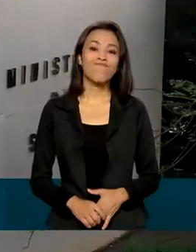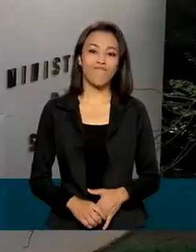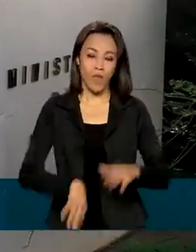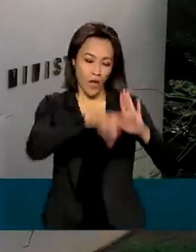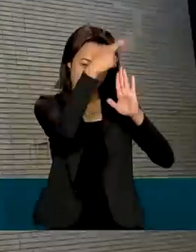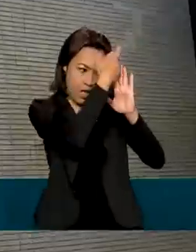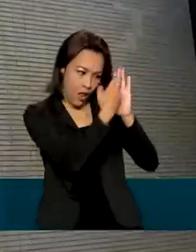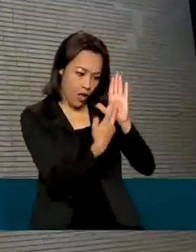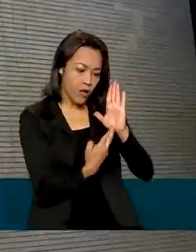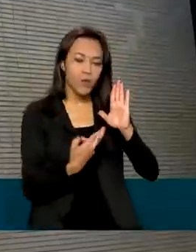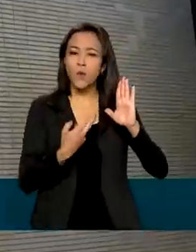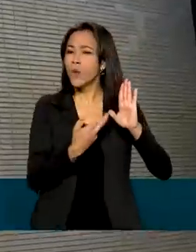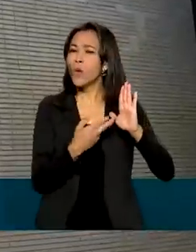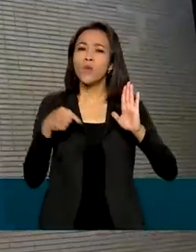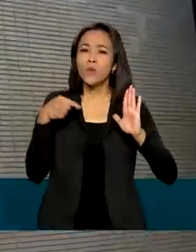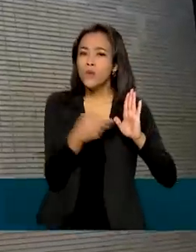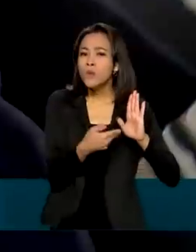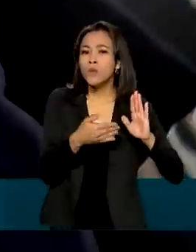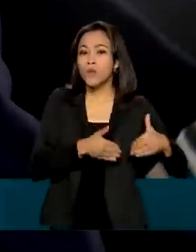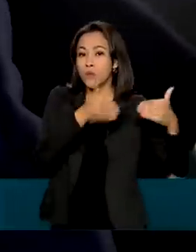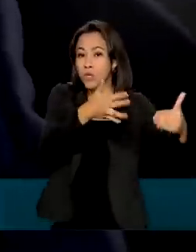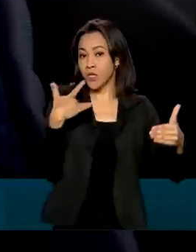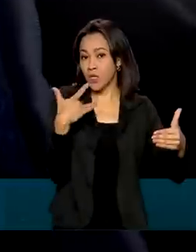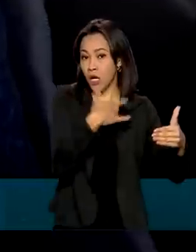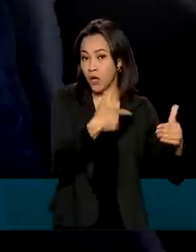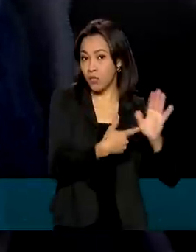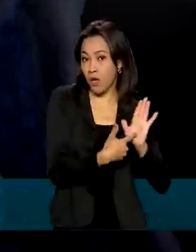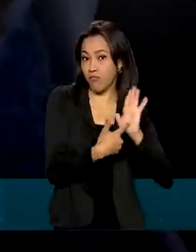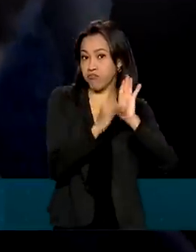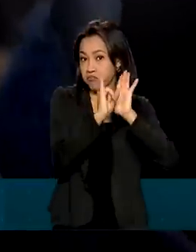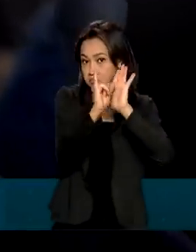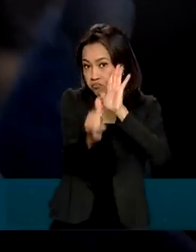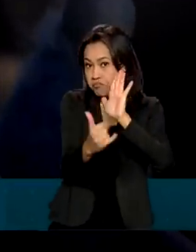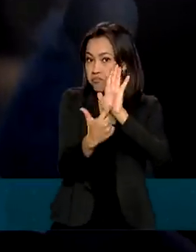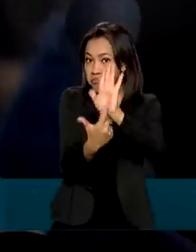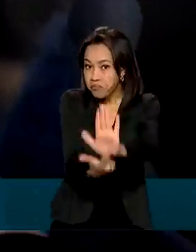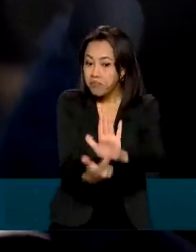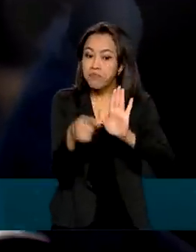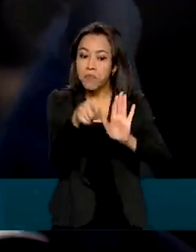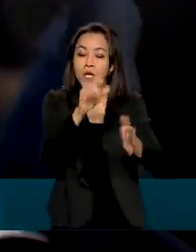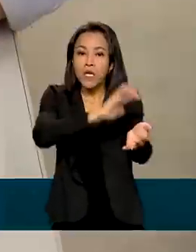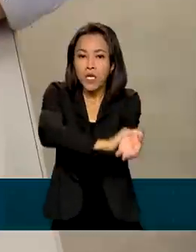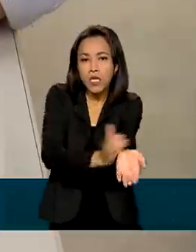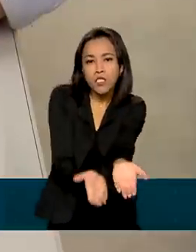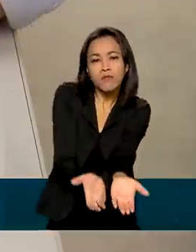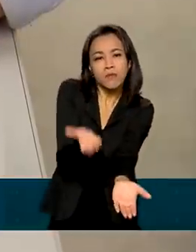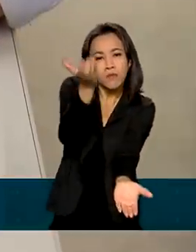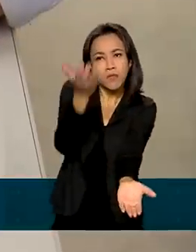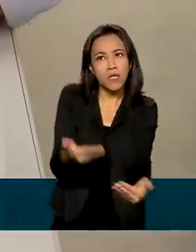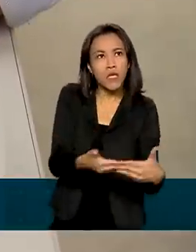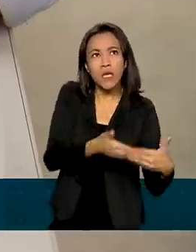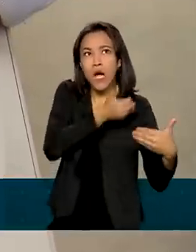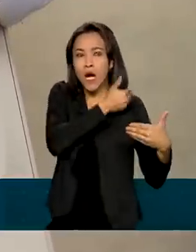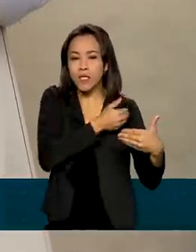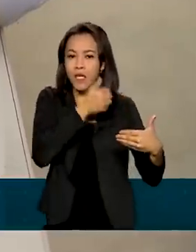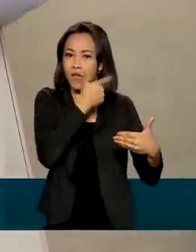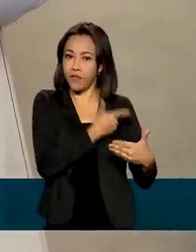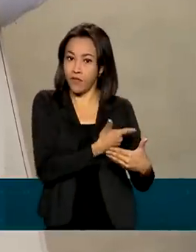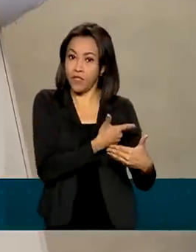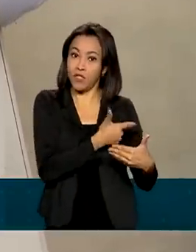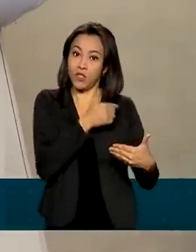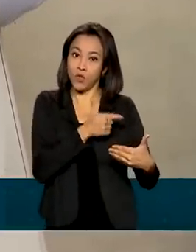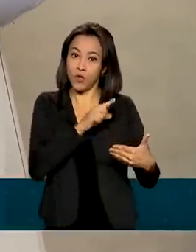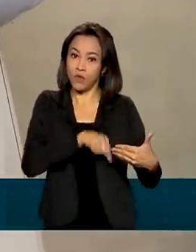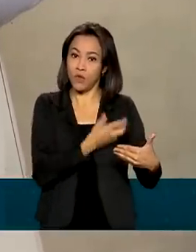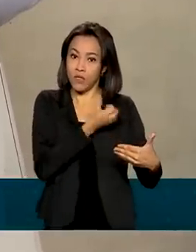relatório do Ministério da Saúde mostra que o índice do diagnóstico médico de hipertensão, que era de 22,6